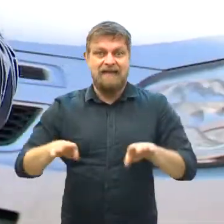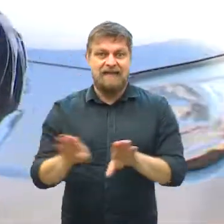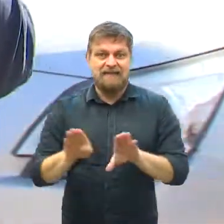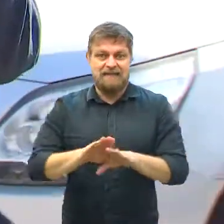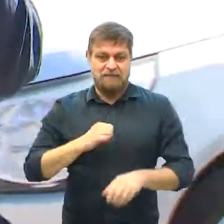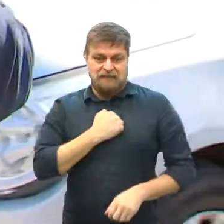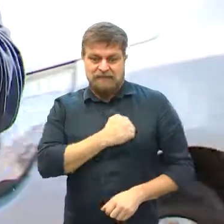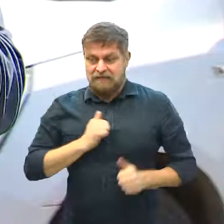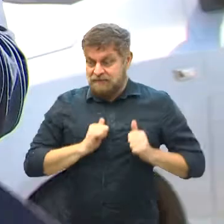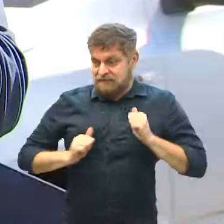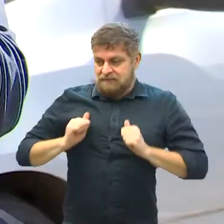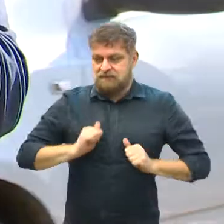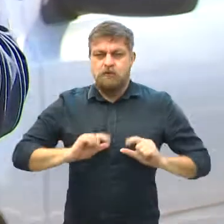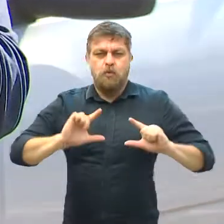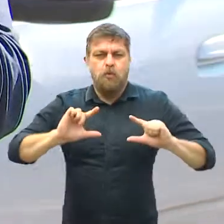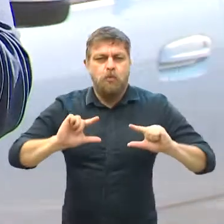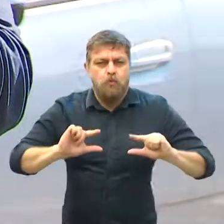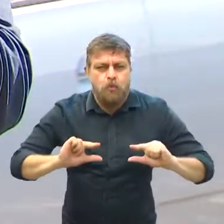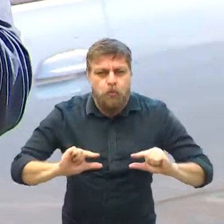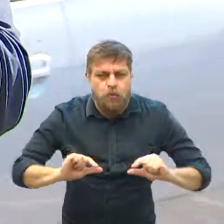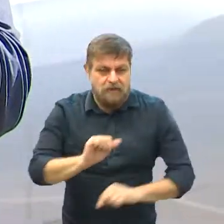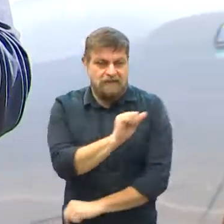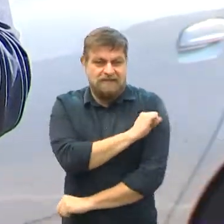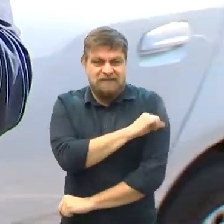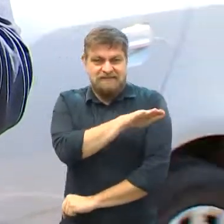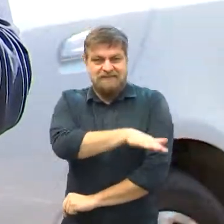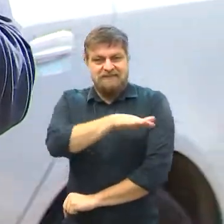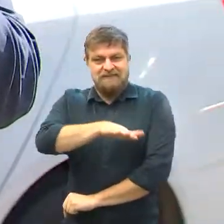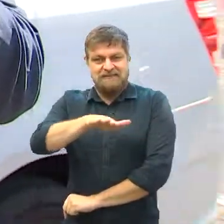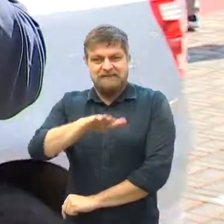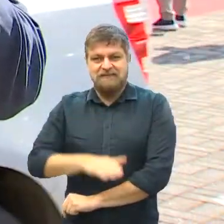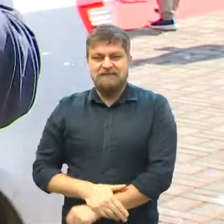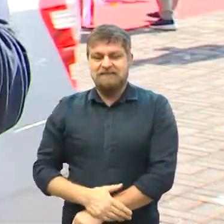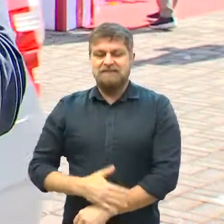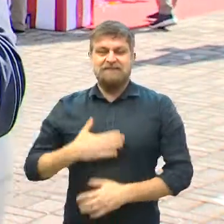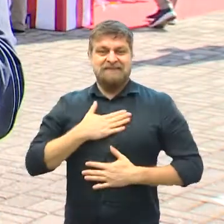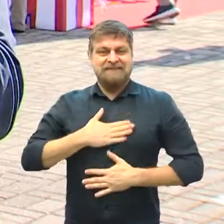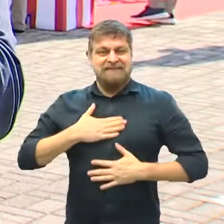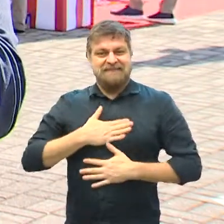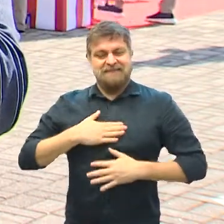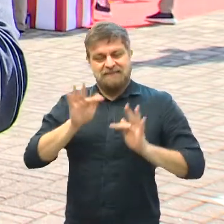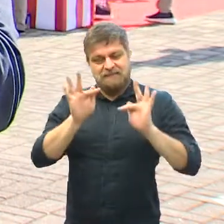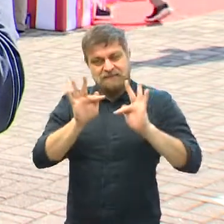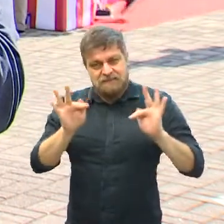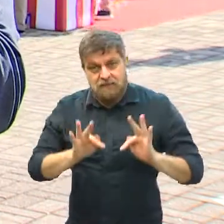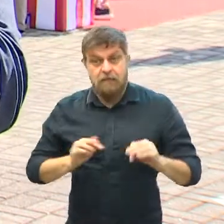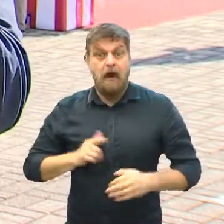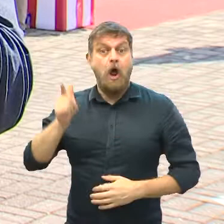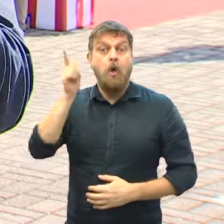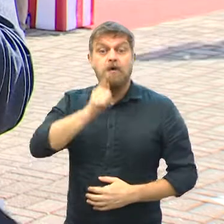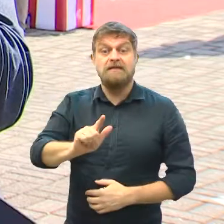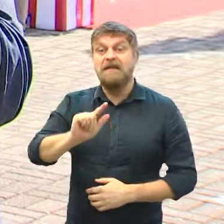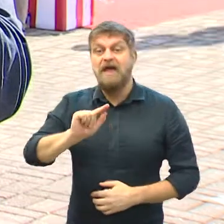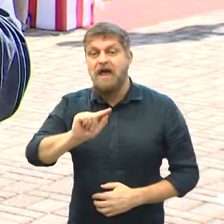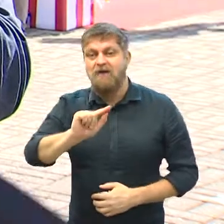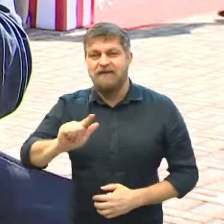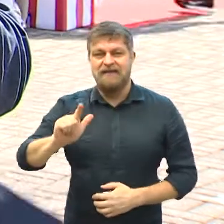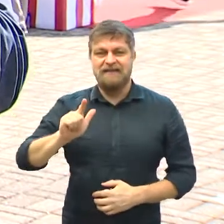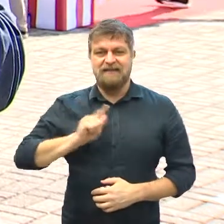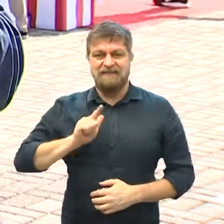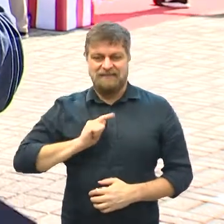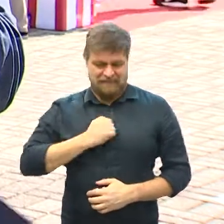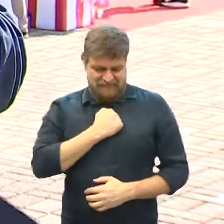poderia diminuir um pouco mais essa ansiedade. E os nossos alunos ficam um pouco mais comedidos, para poder dar ali aquela